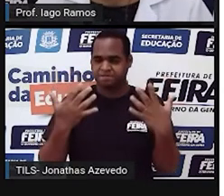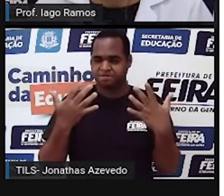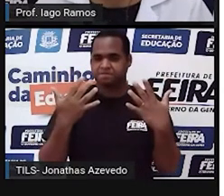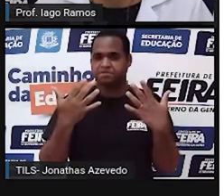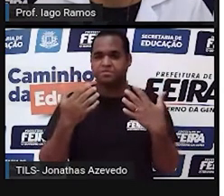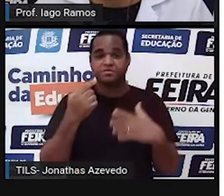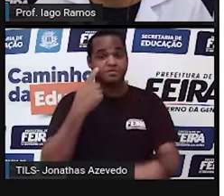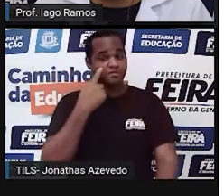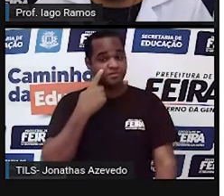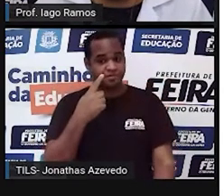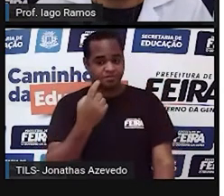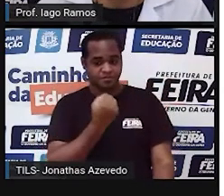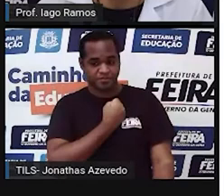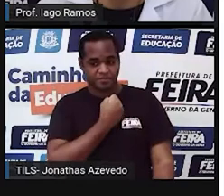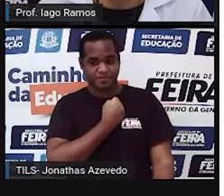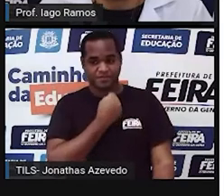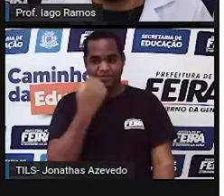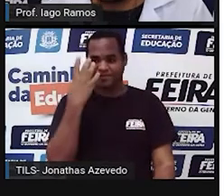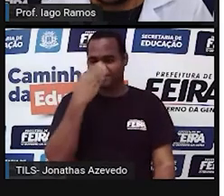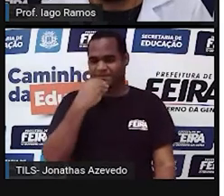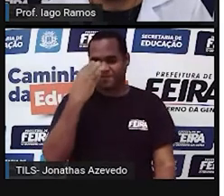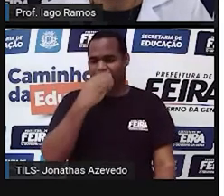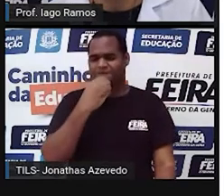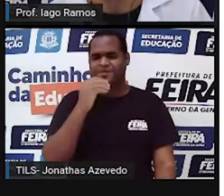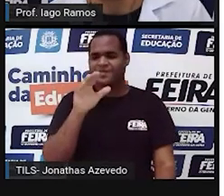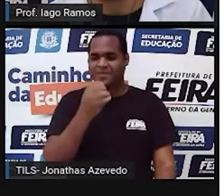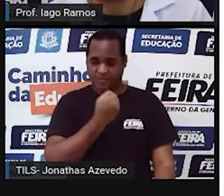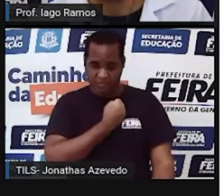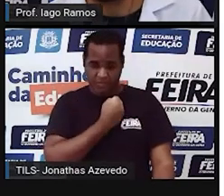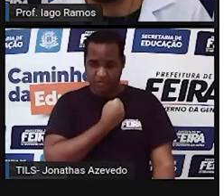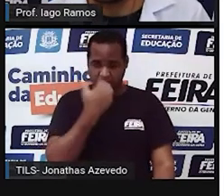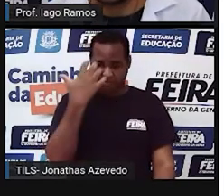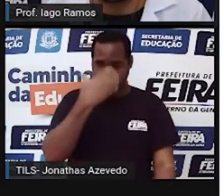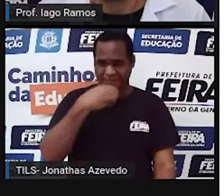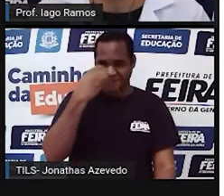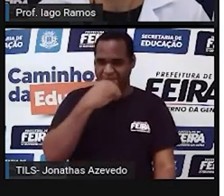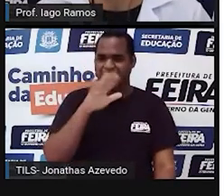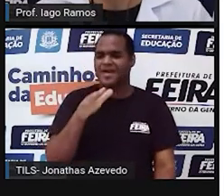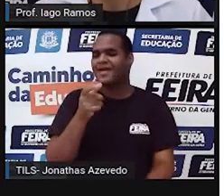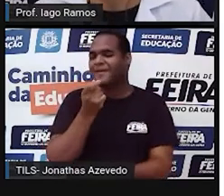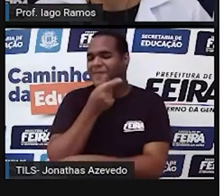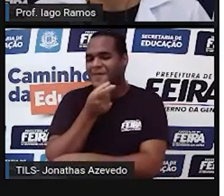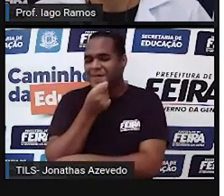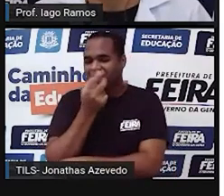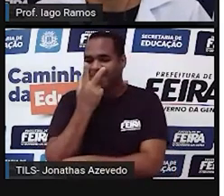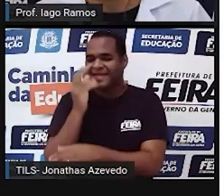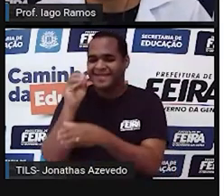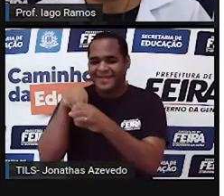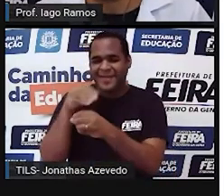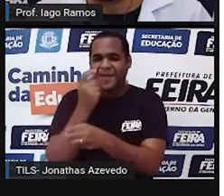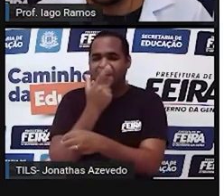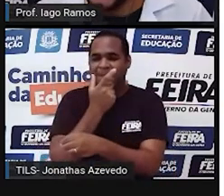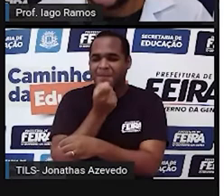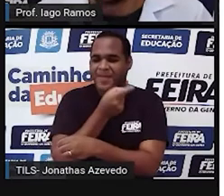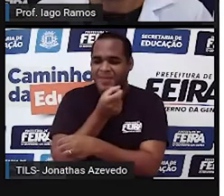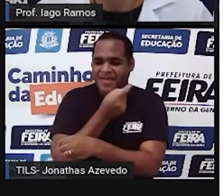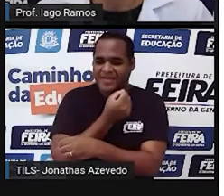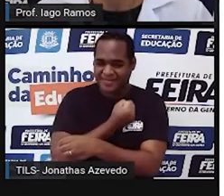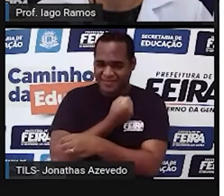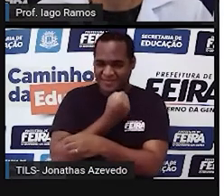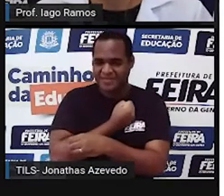Olha só como o número é bonito. Além de ser bonito, ele pode ser também engraçado, né? Os números também podem